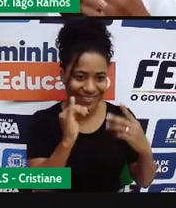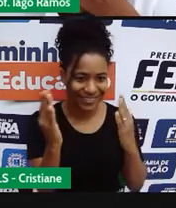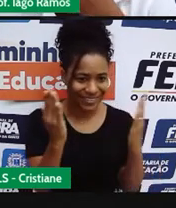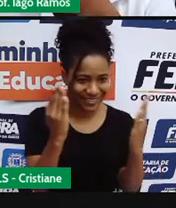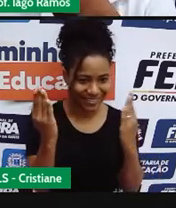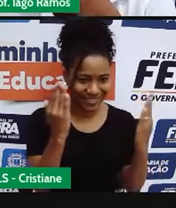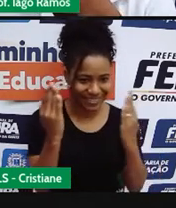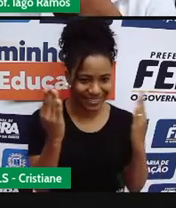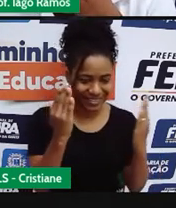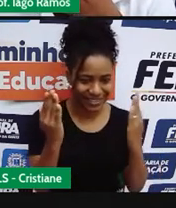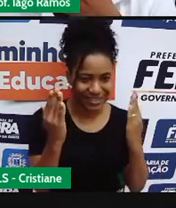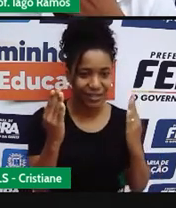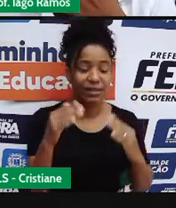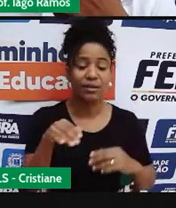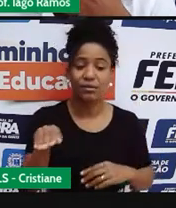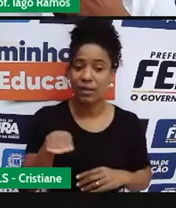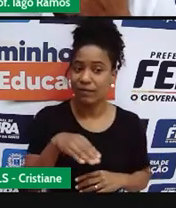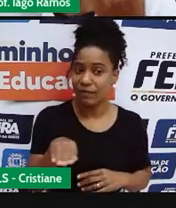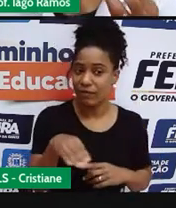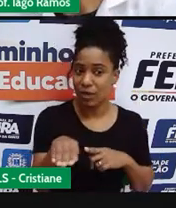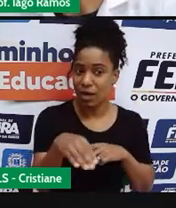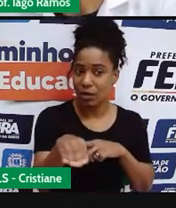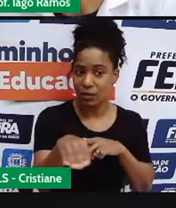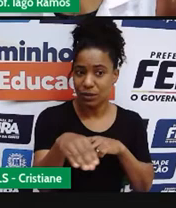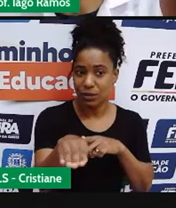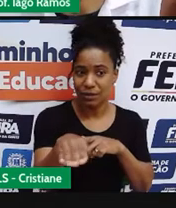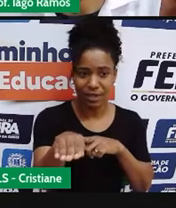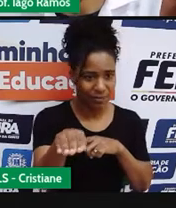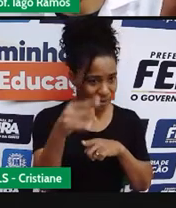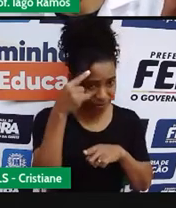Quando a velocidade aumentou,